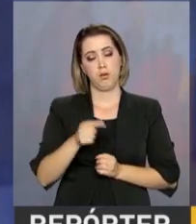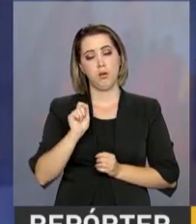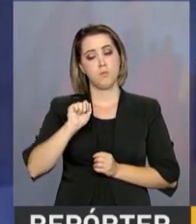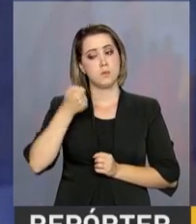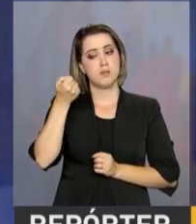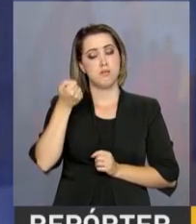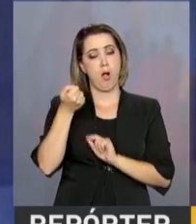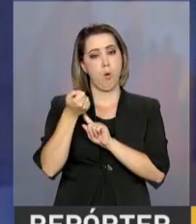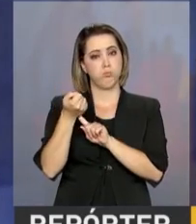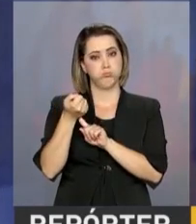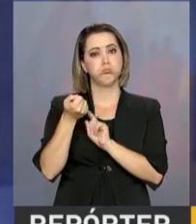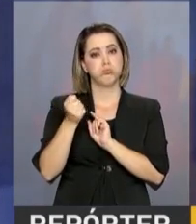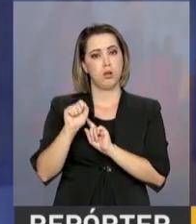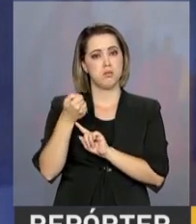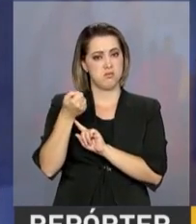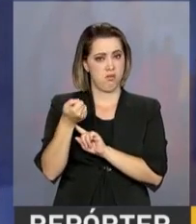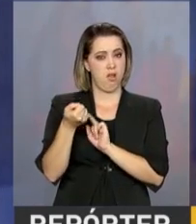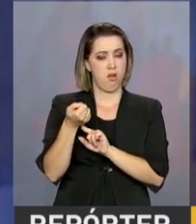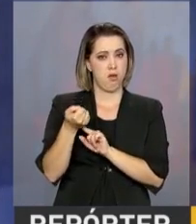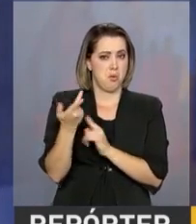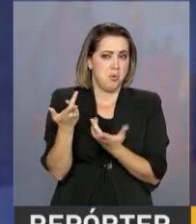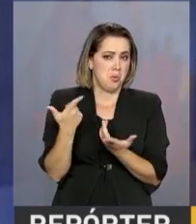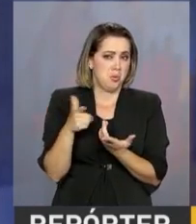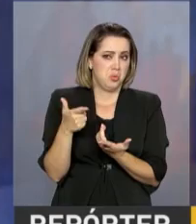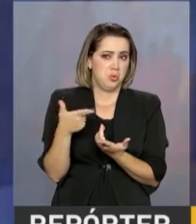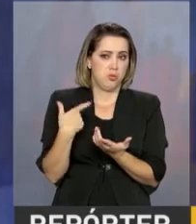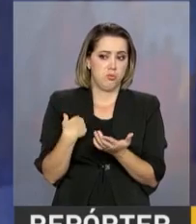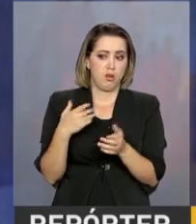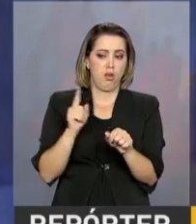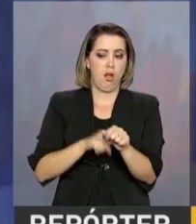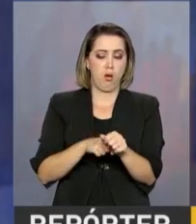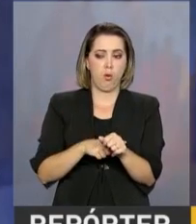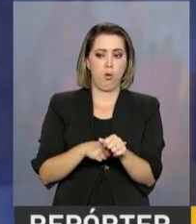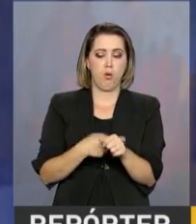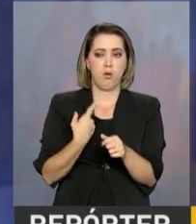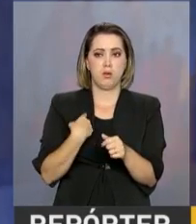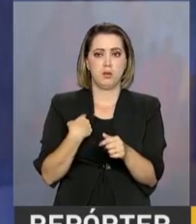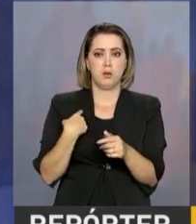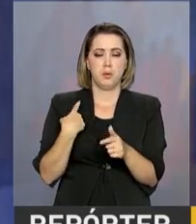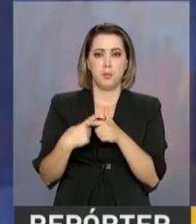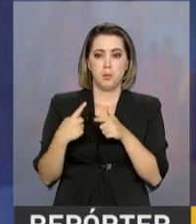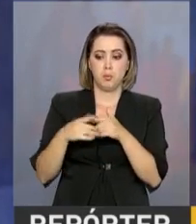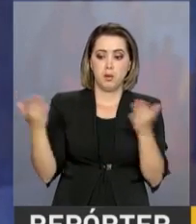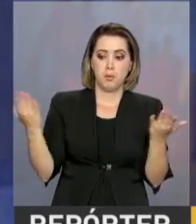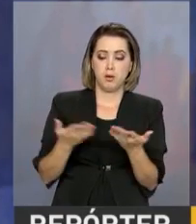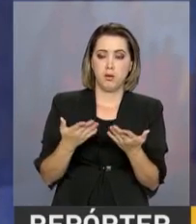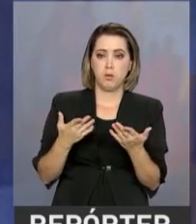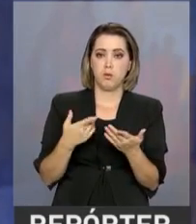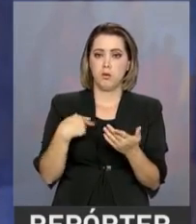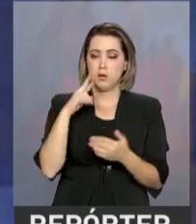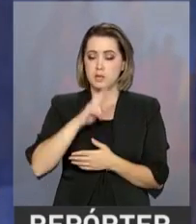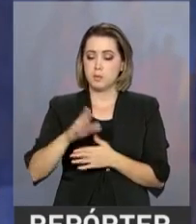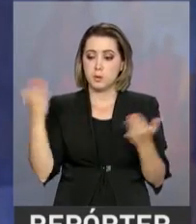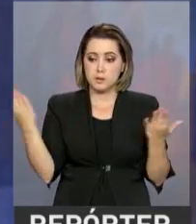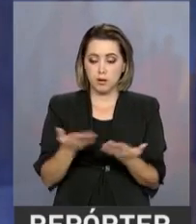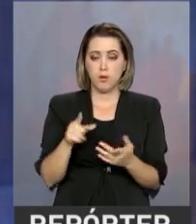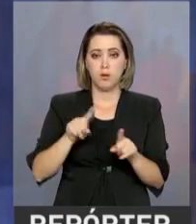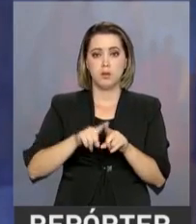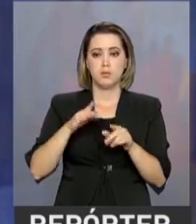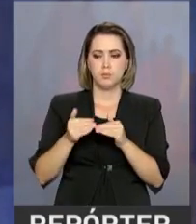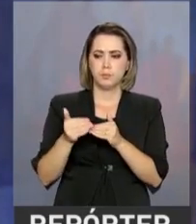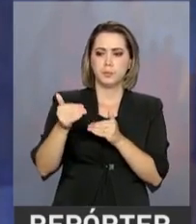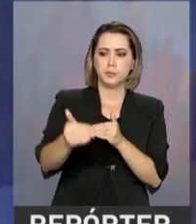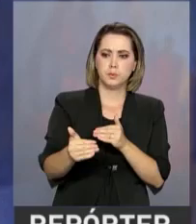embora ela não traga consequências no curto prazo, mas no médio e longo prazo, se as medidas não